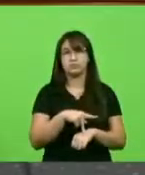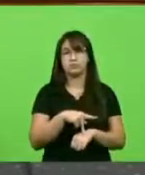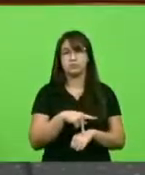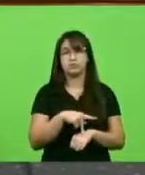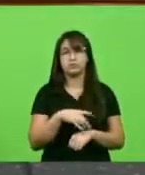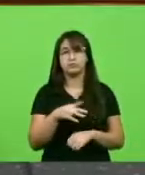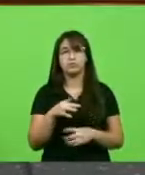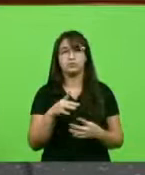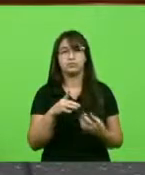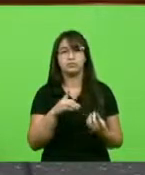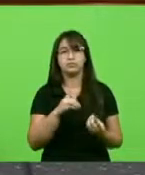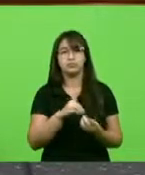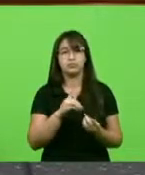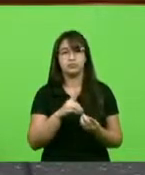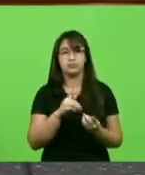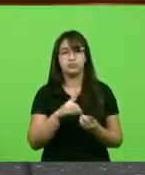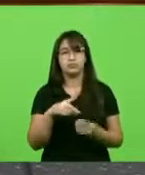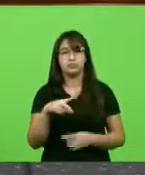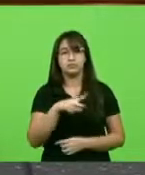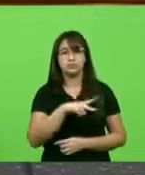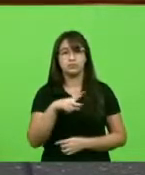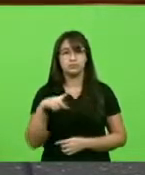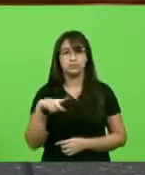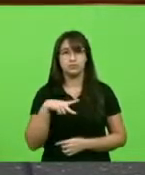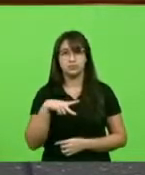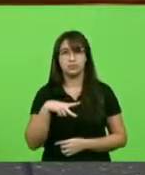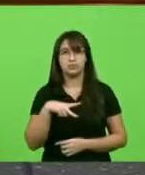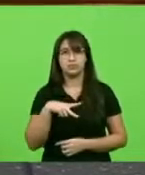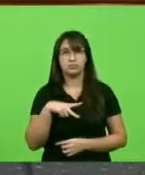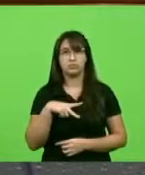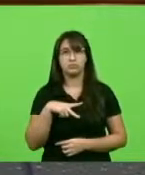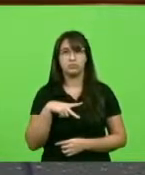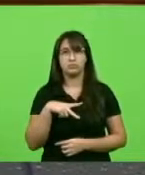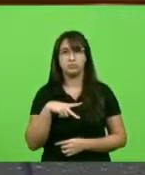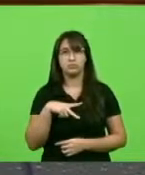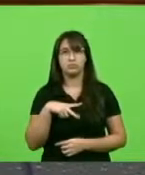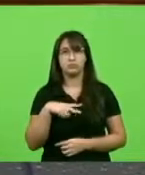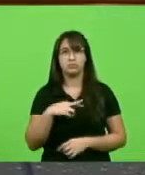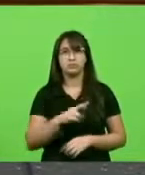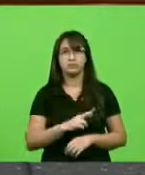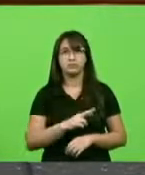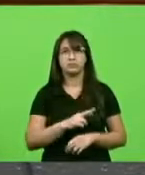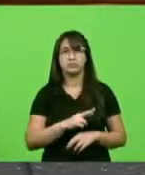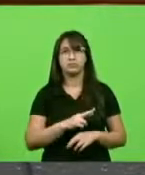coordenada pelo Ministério